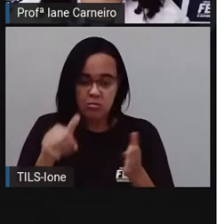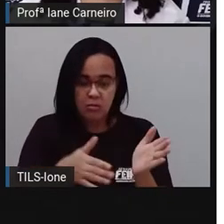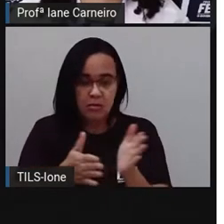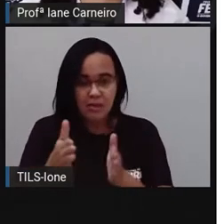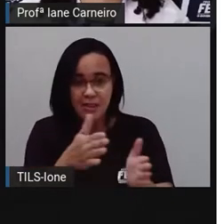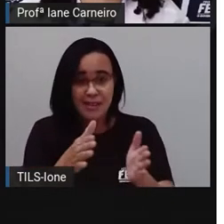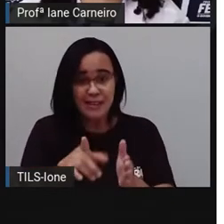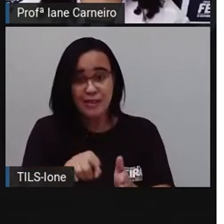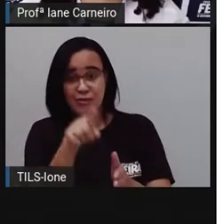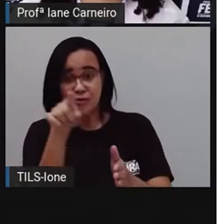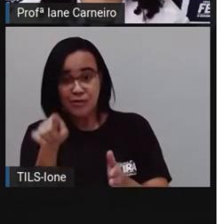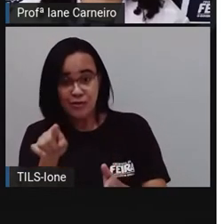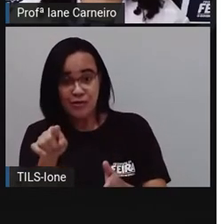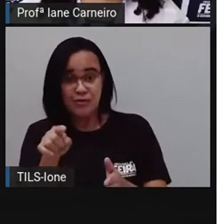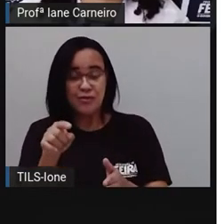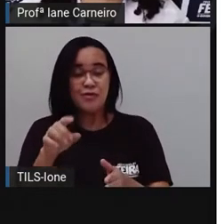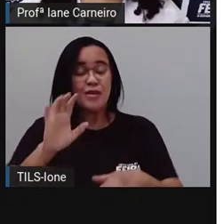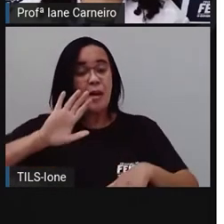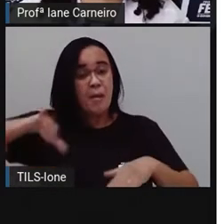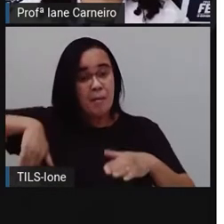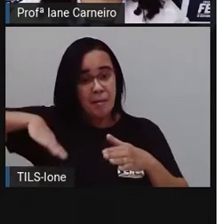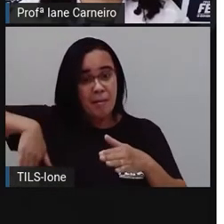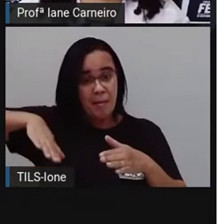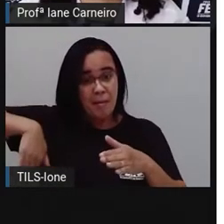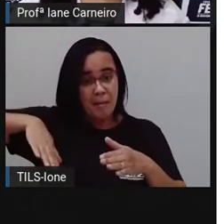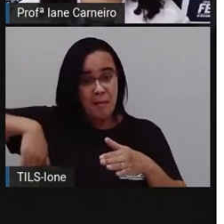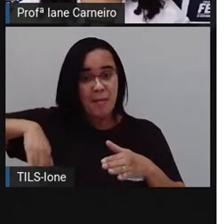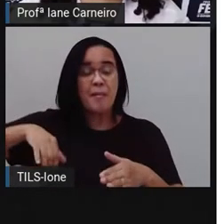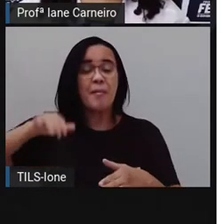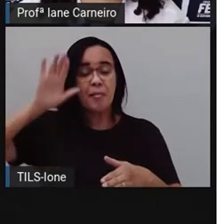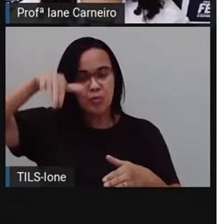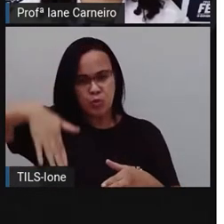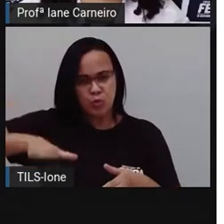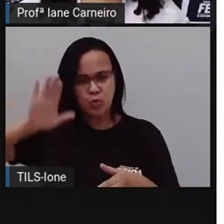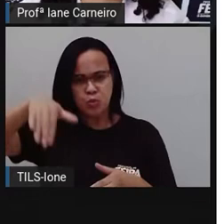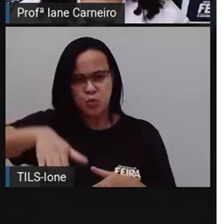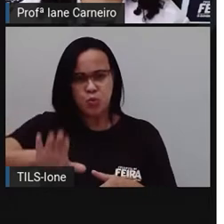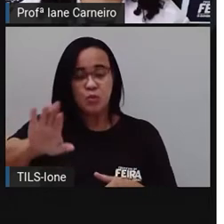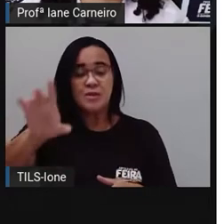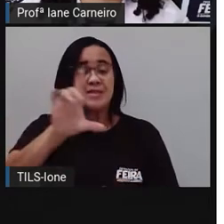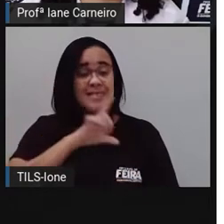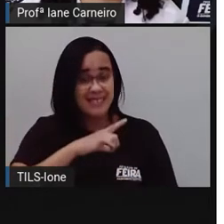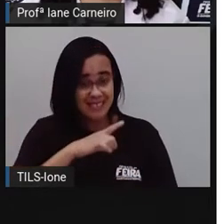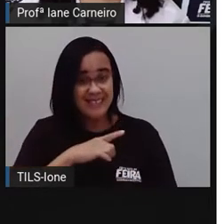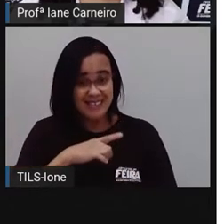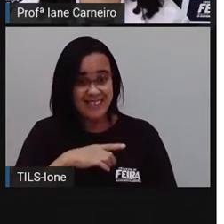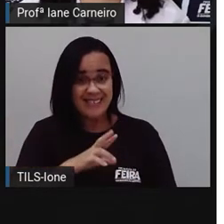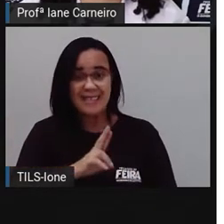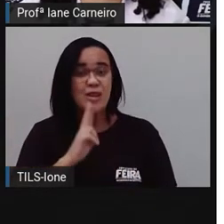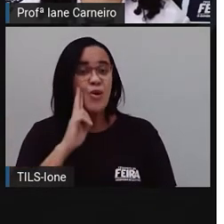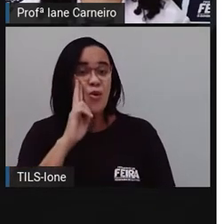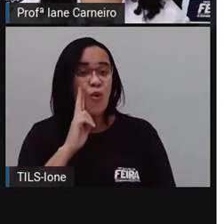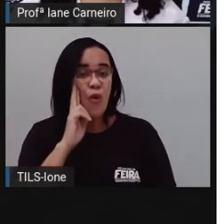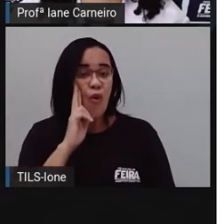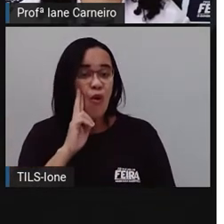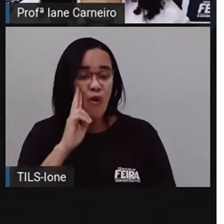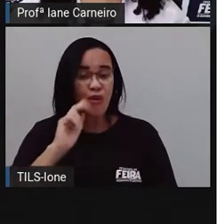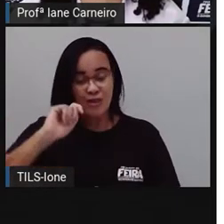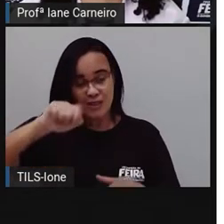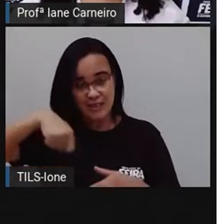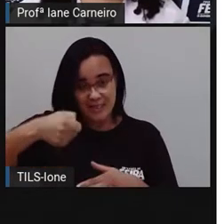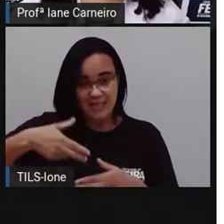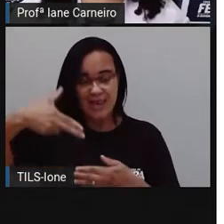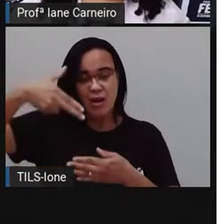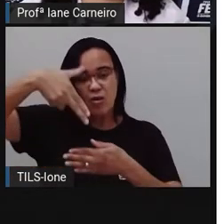que tá mais de verde. Deixa eu ativar a caneta mágica aqui, ó. Esses aqui, rosinhas, são os botos. E esses aqui são os